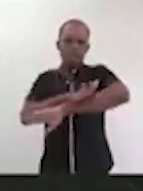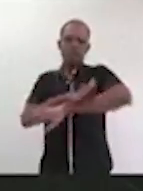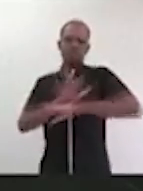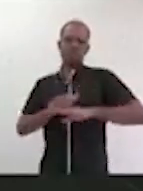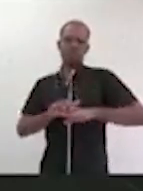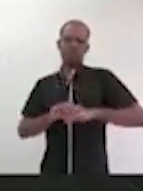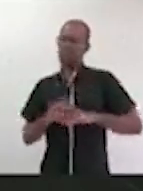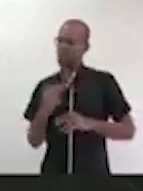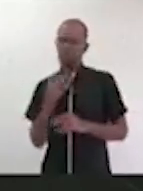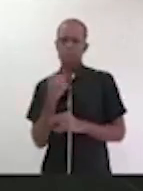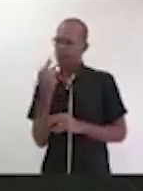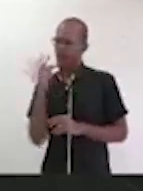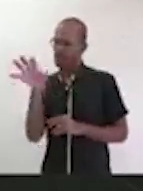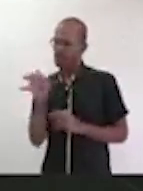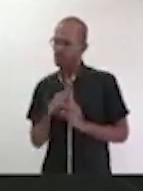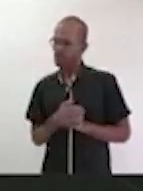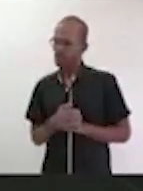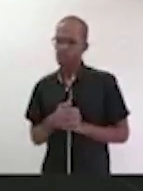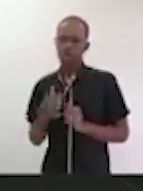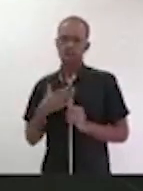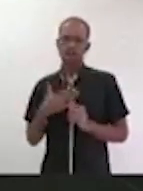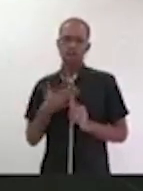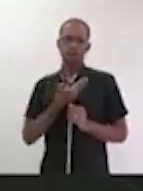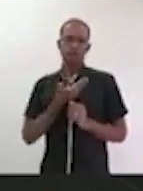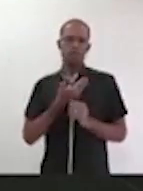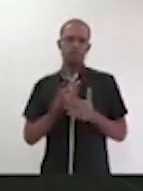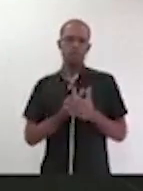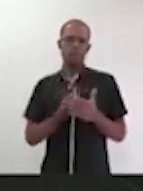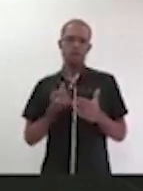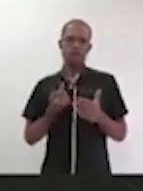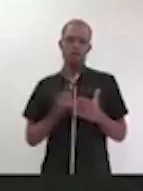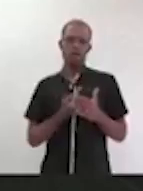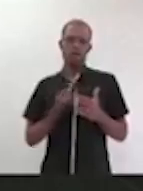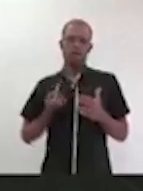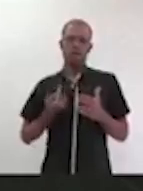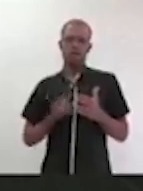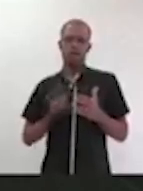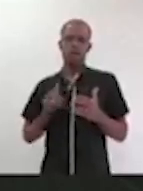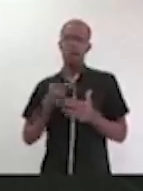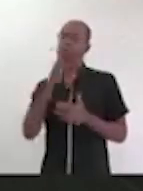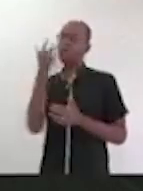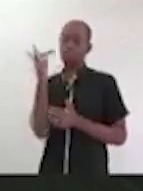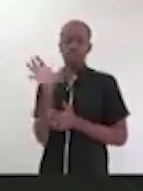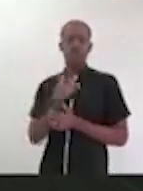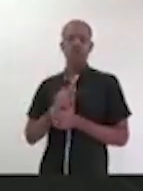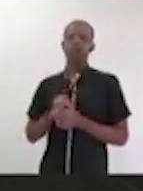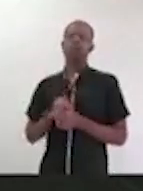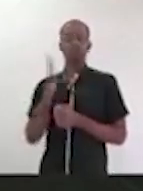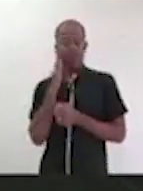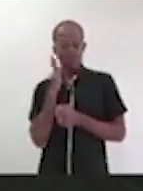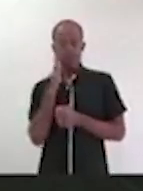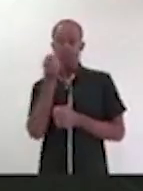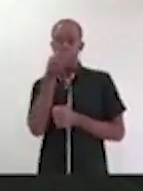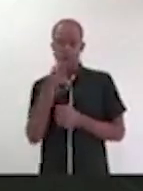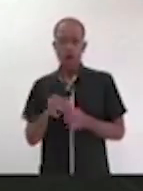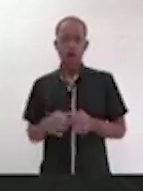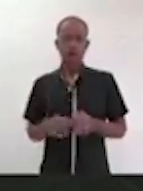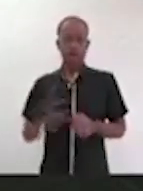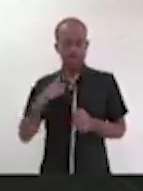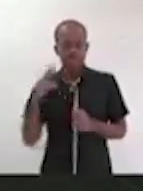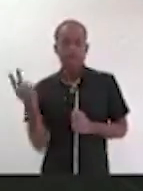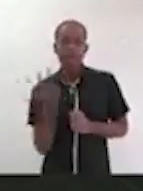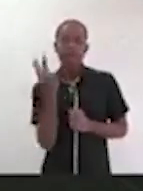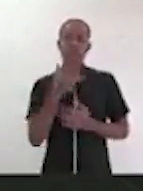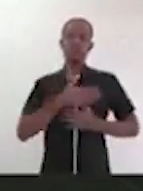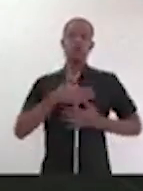dizer isso e eu fui afastando os meus amigos de mim, pessoas que eu amava, que eu sabia que eram boas, que tem valores assim, que eu admiro muito.